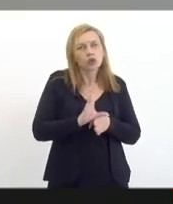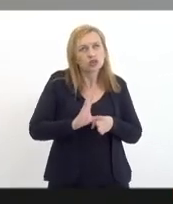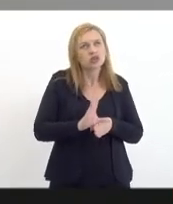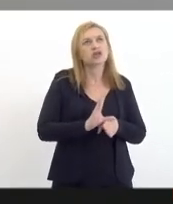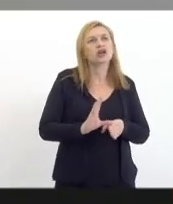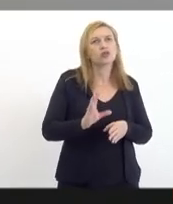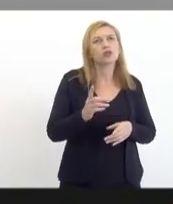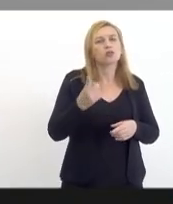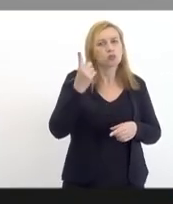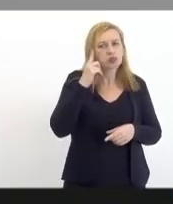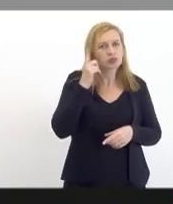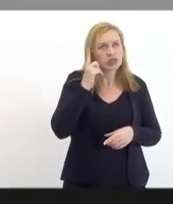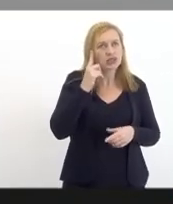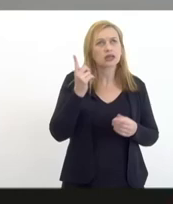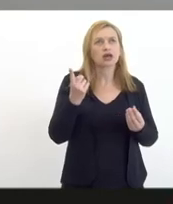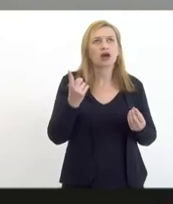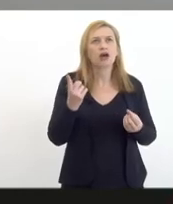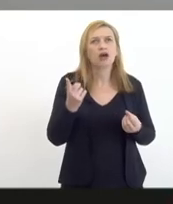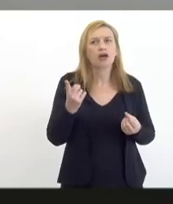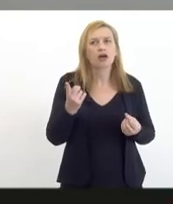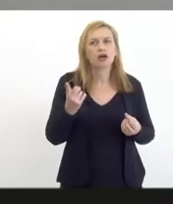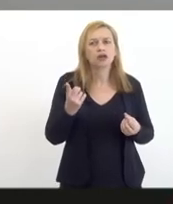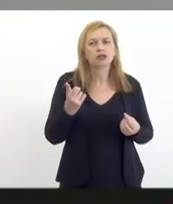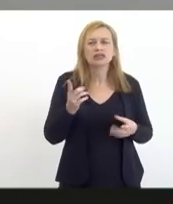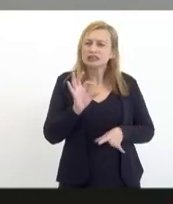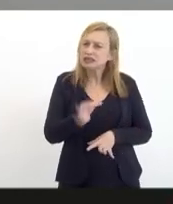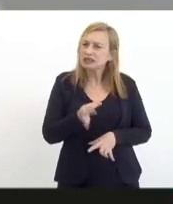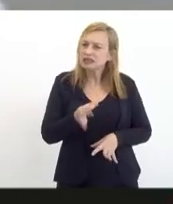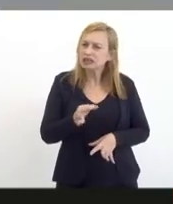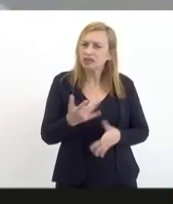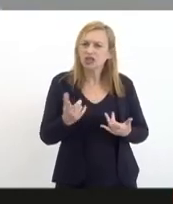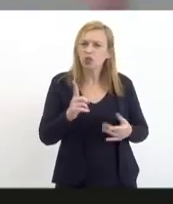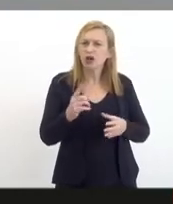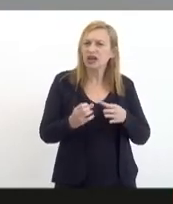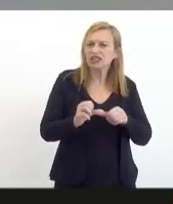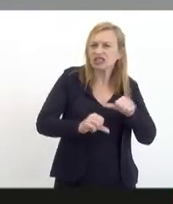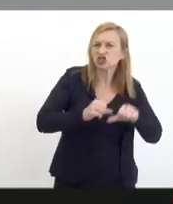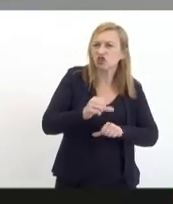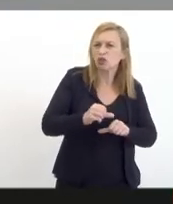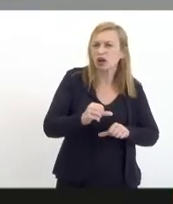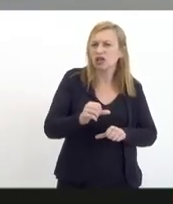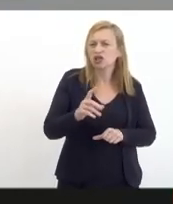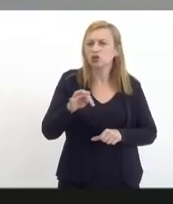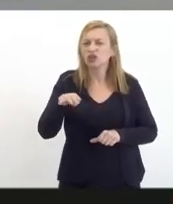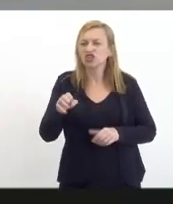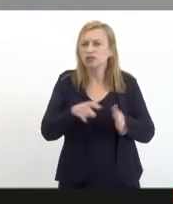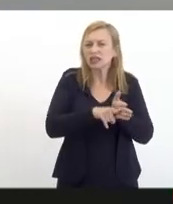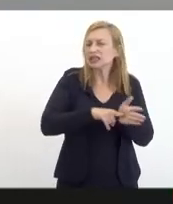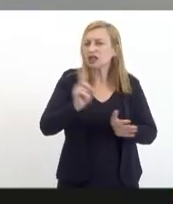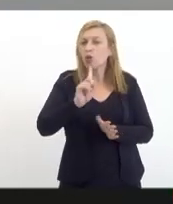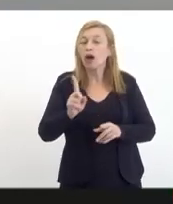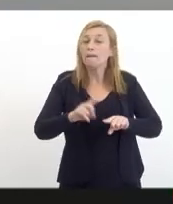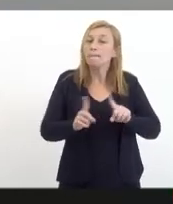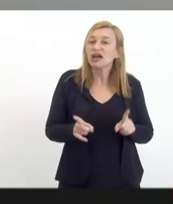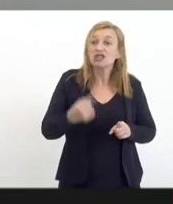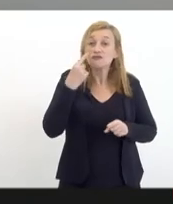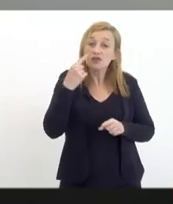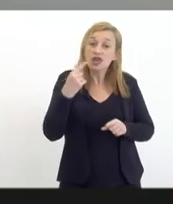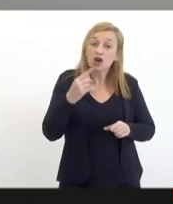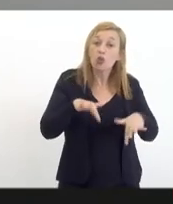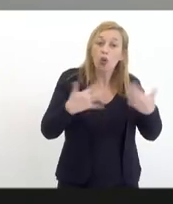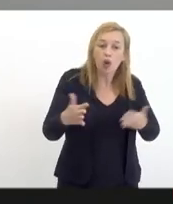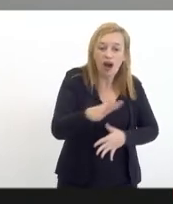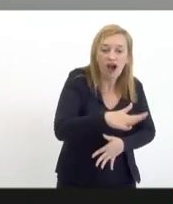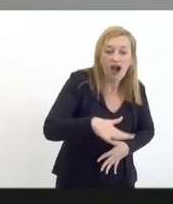pensar em investigar assim periodicamente não vai se transformar numa agência de fomento à pesquisa não é isso mas ver quais são as áreas